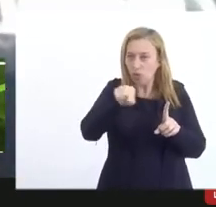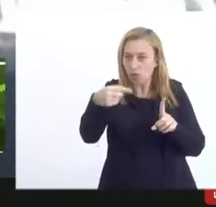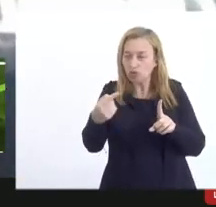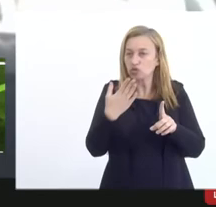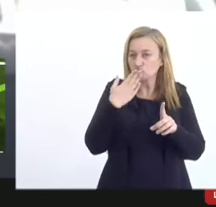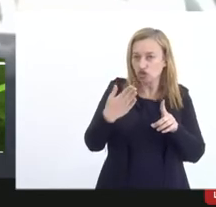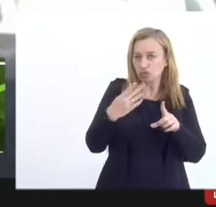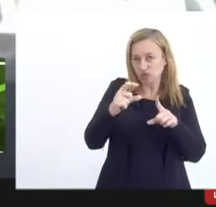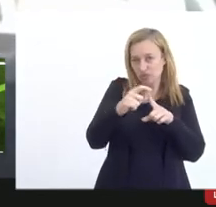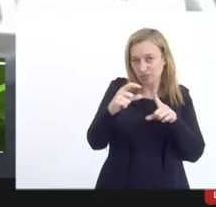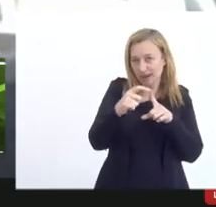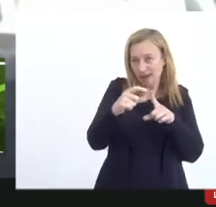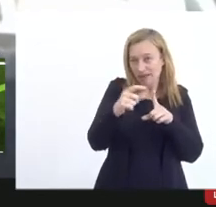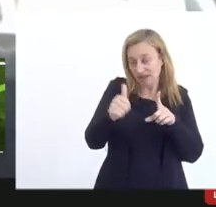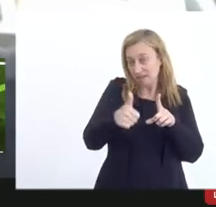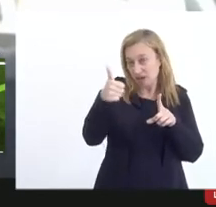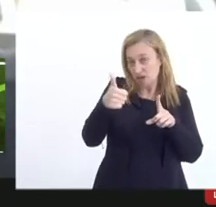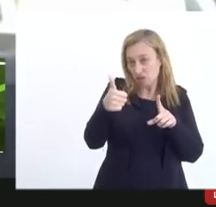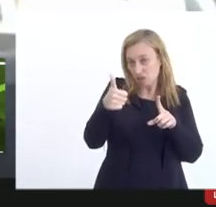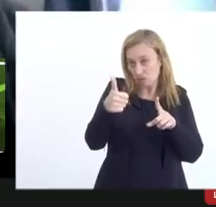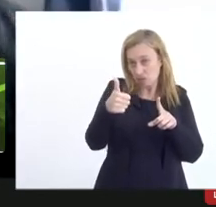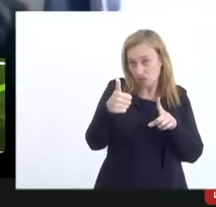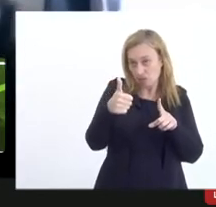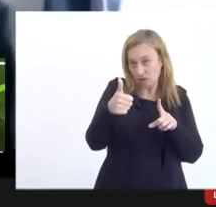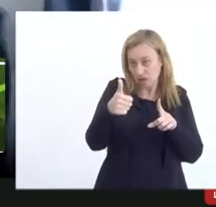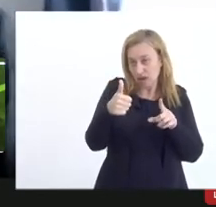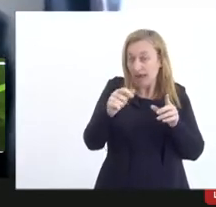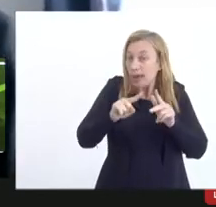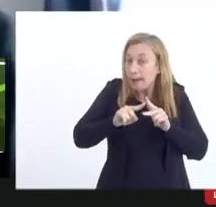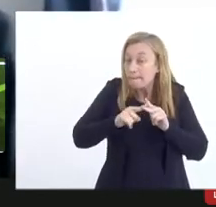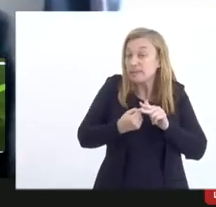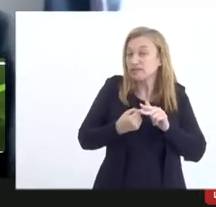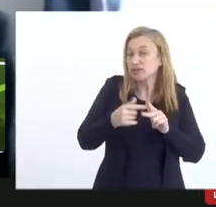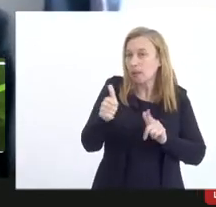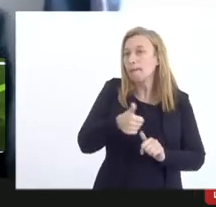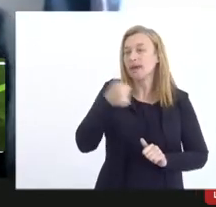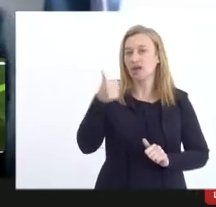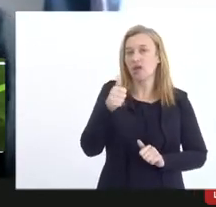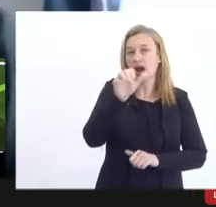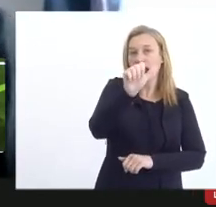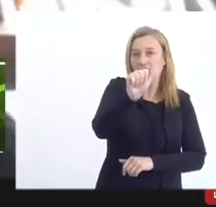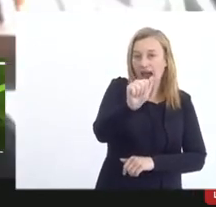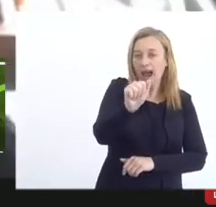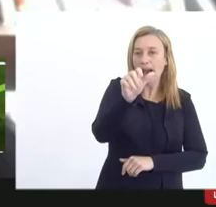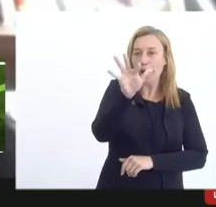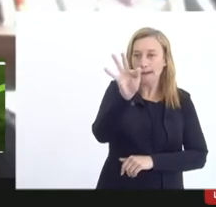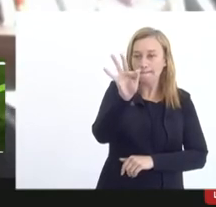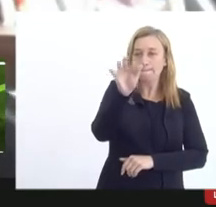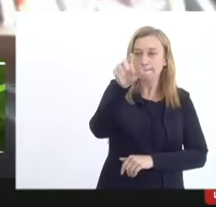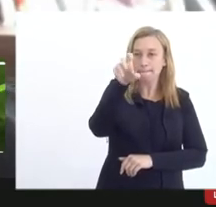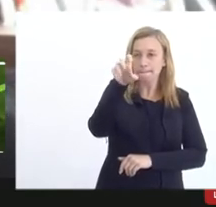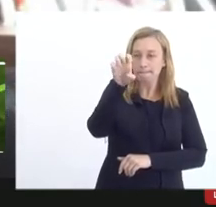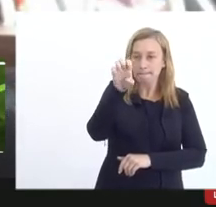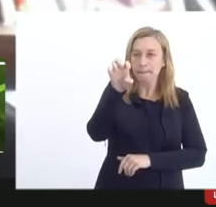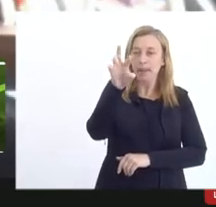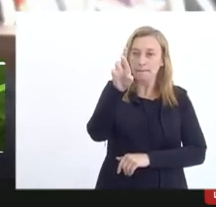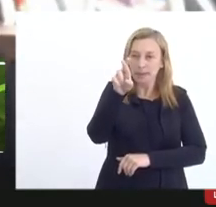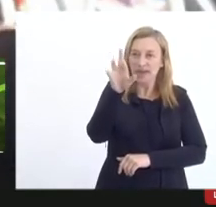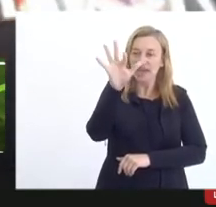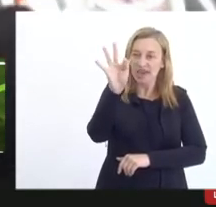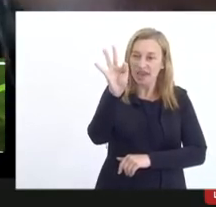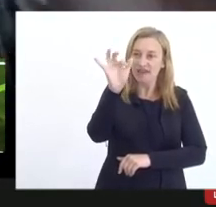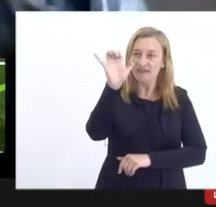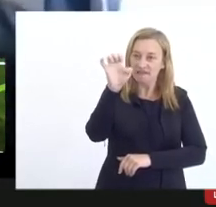afrouxar e não é aperfeiçoar perfeitamente perfeitamente e viabilizar